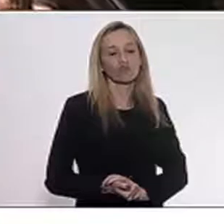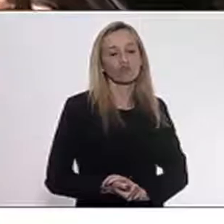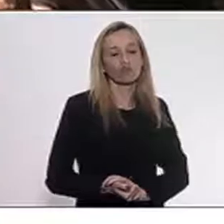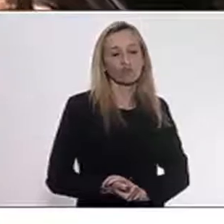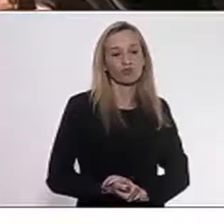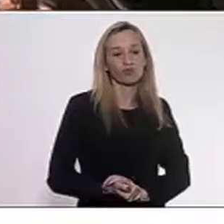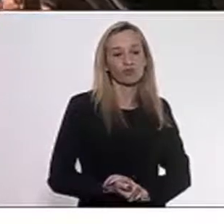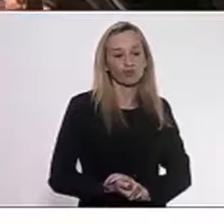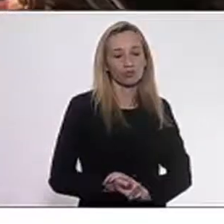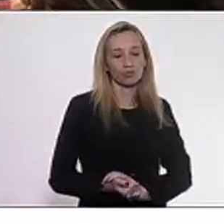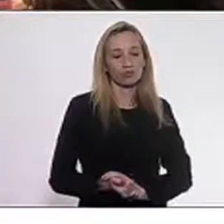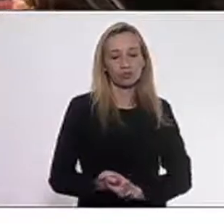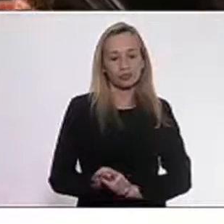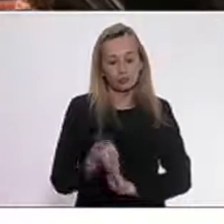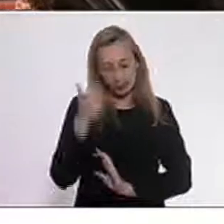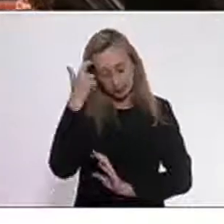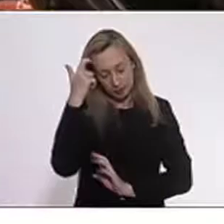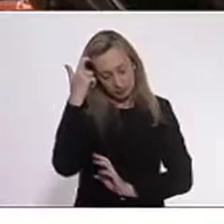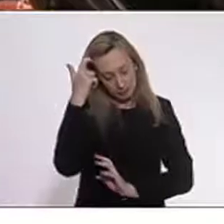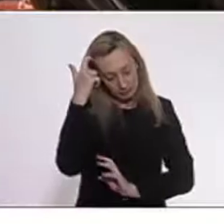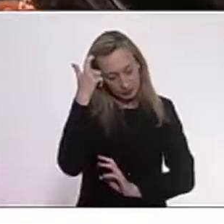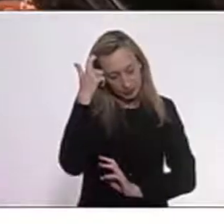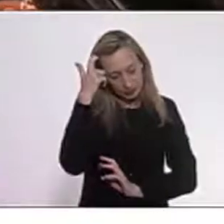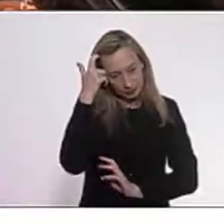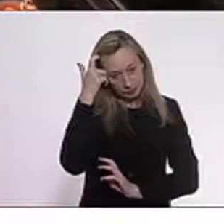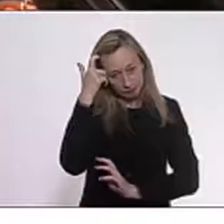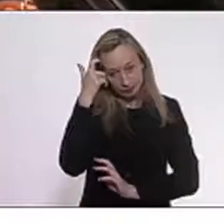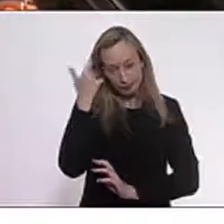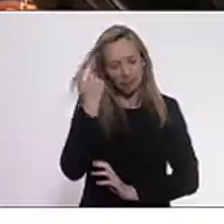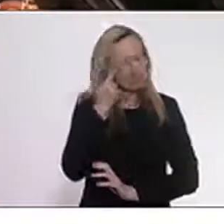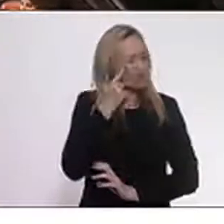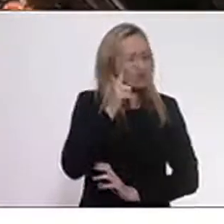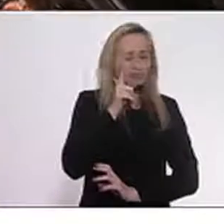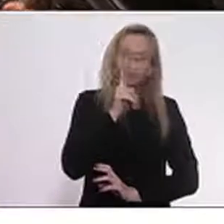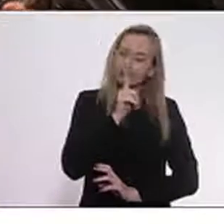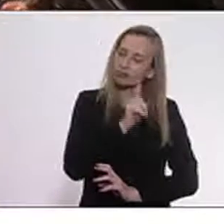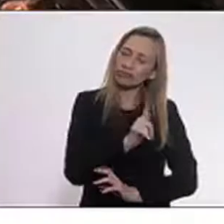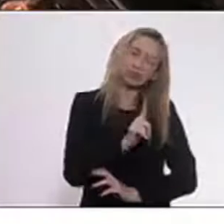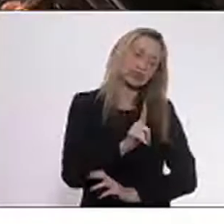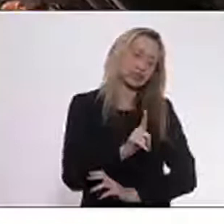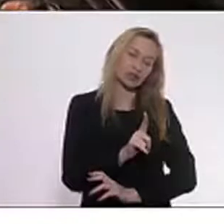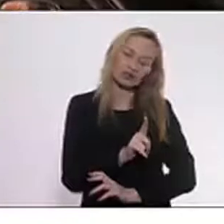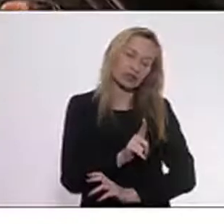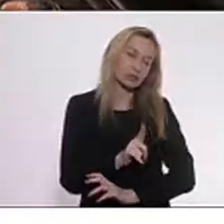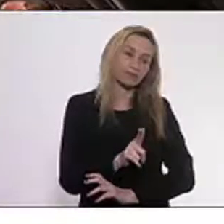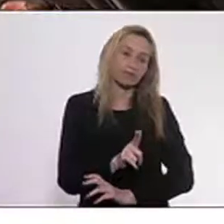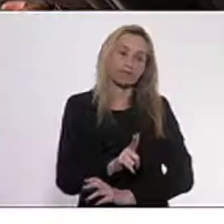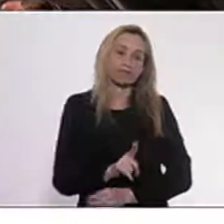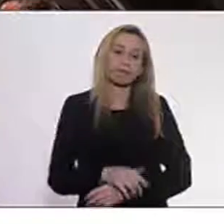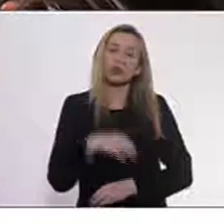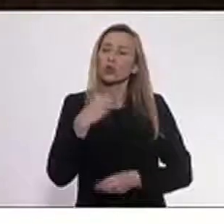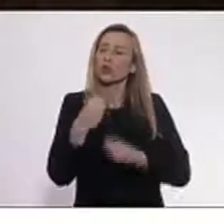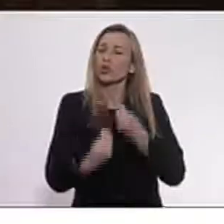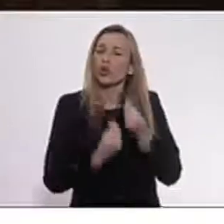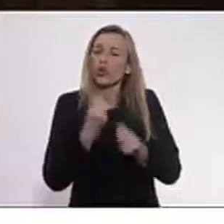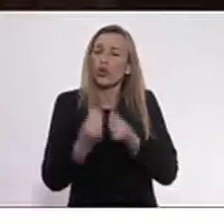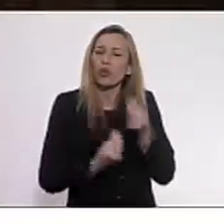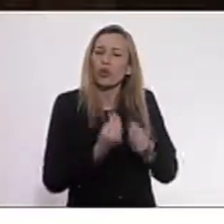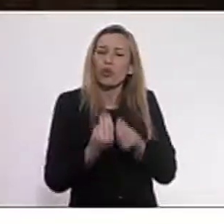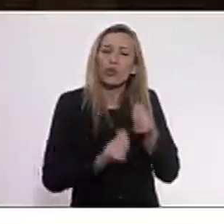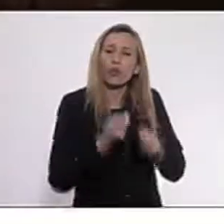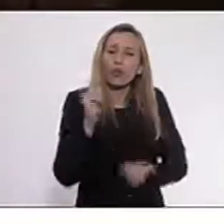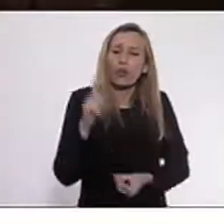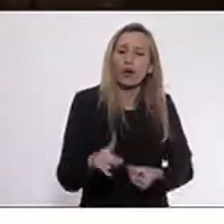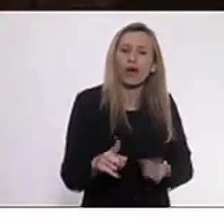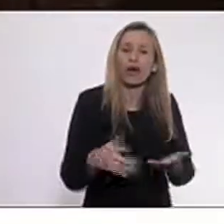e eu não consigo entender como é que